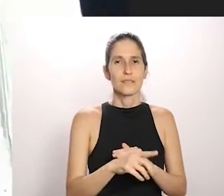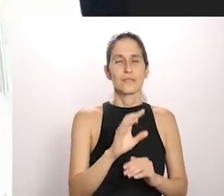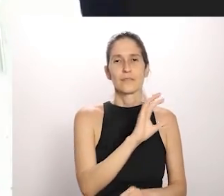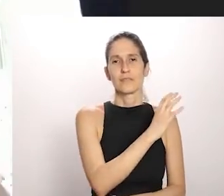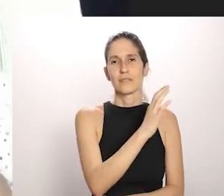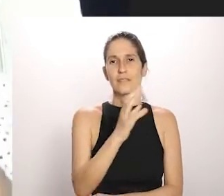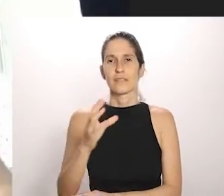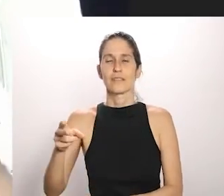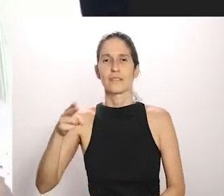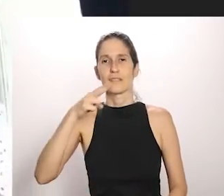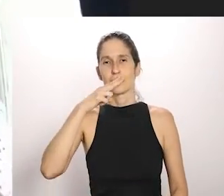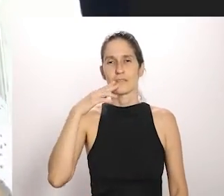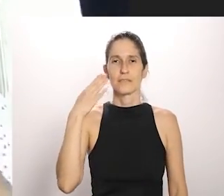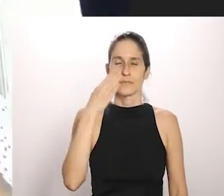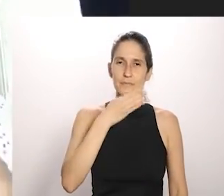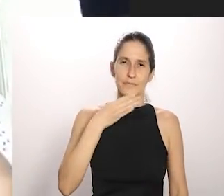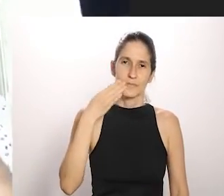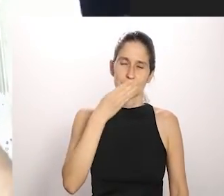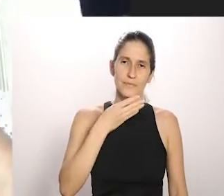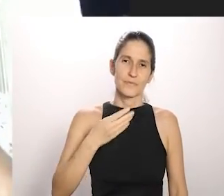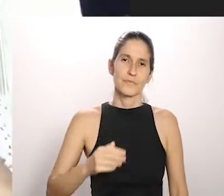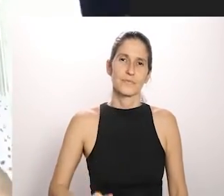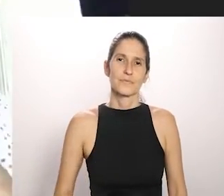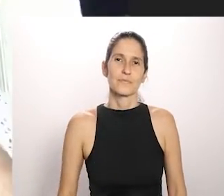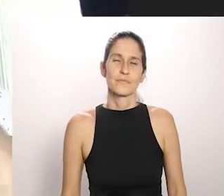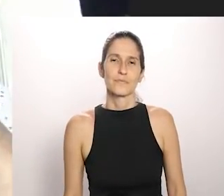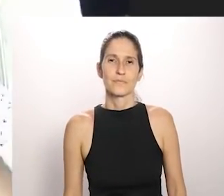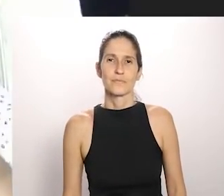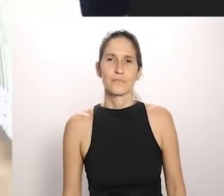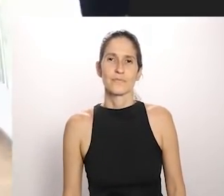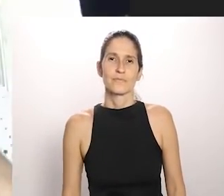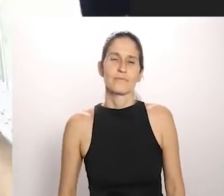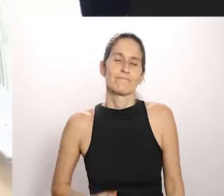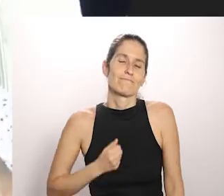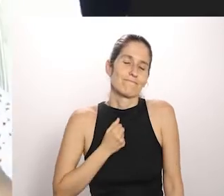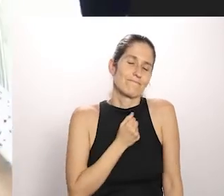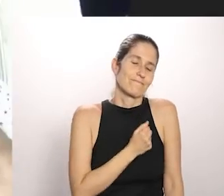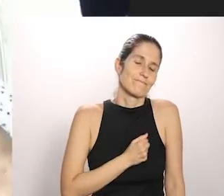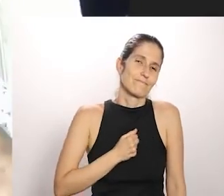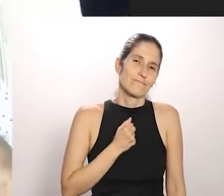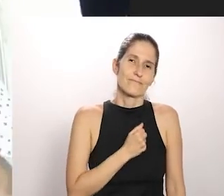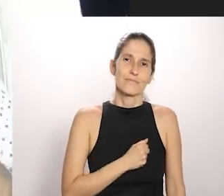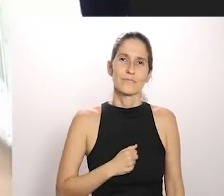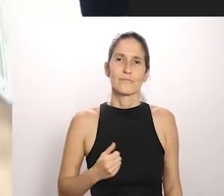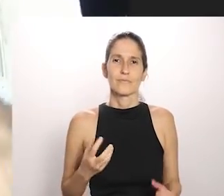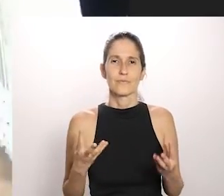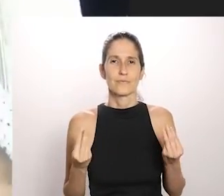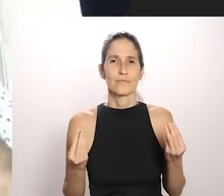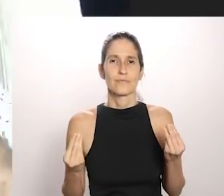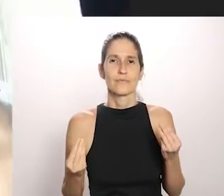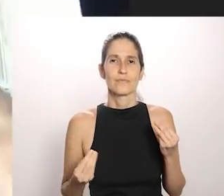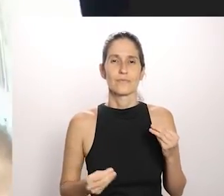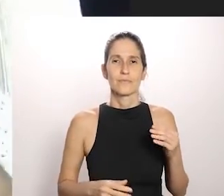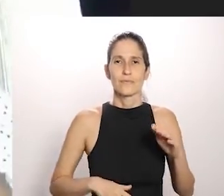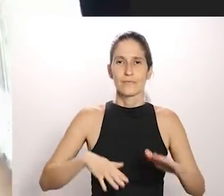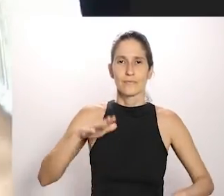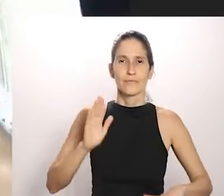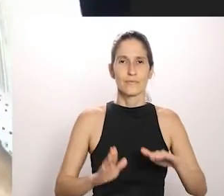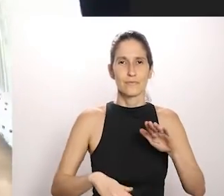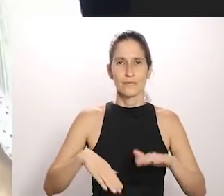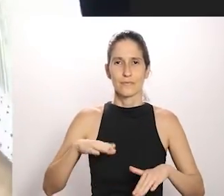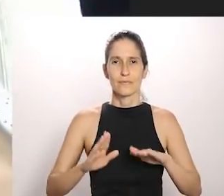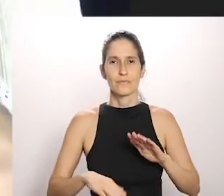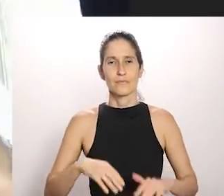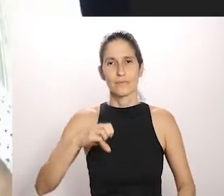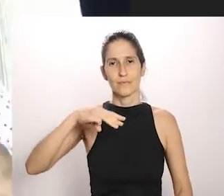nada dentro do canavial. Ô, que saudade do terno do